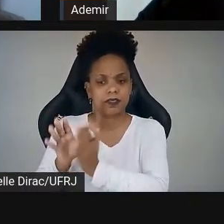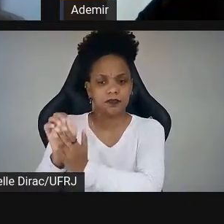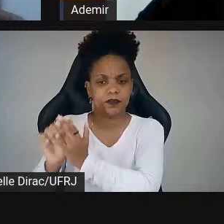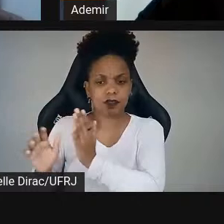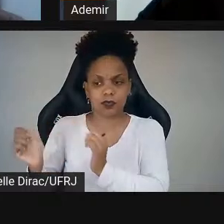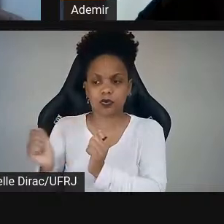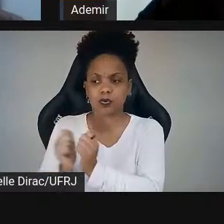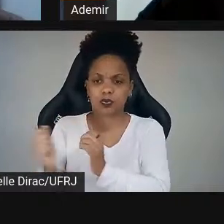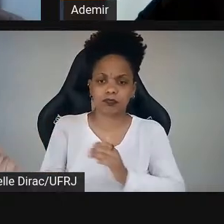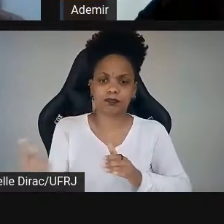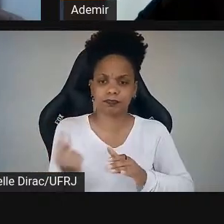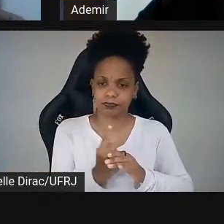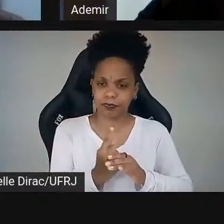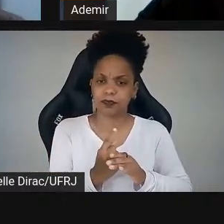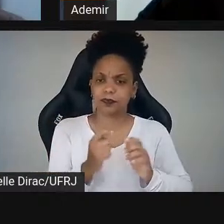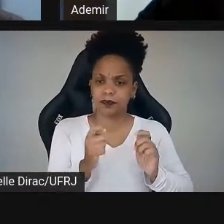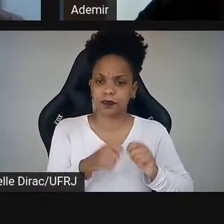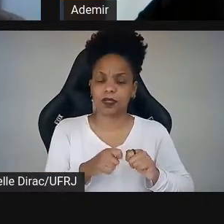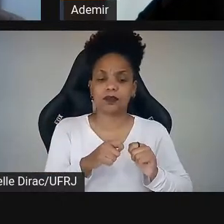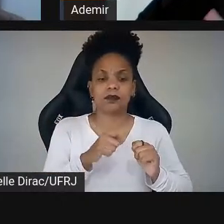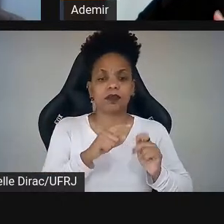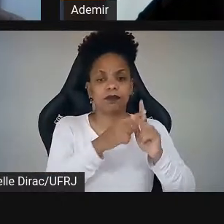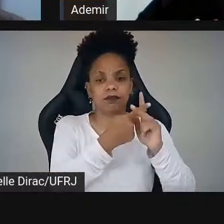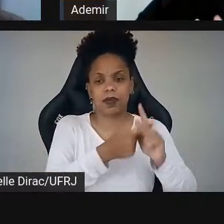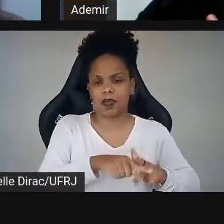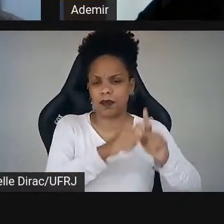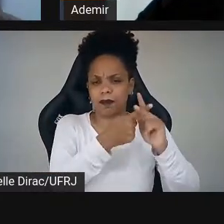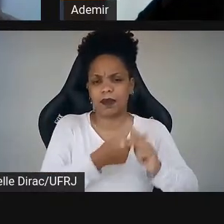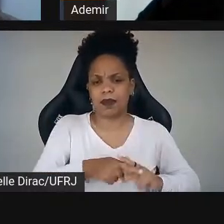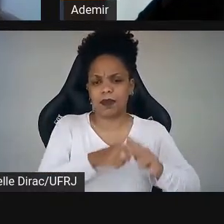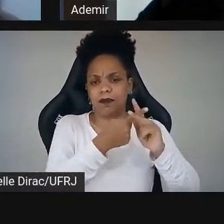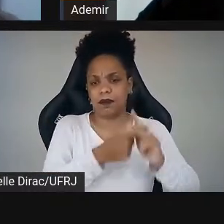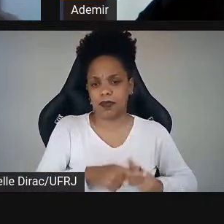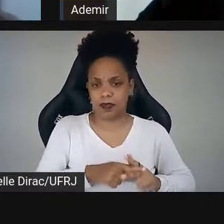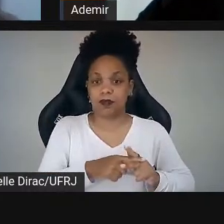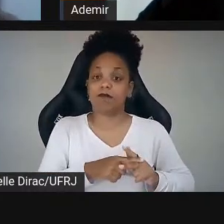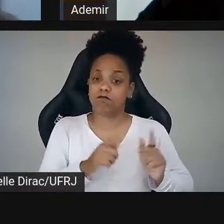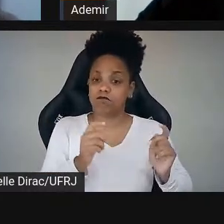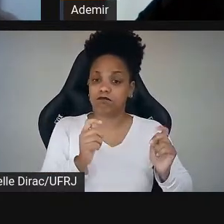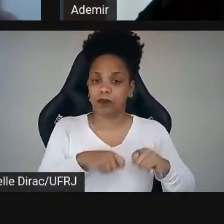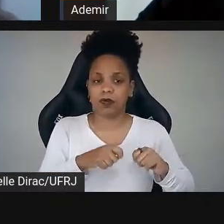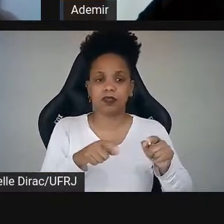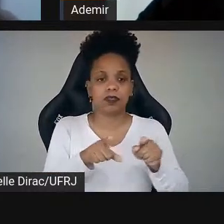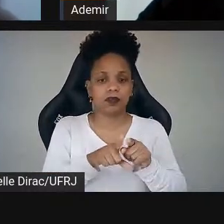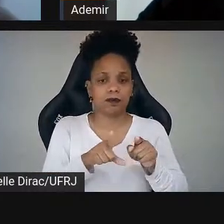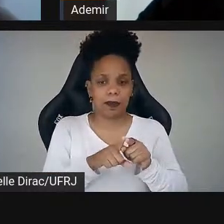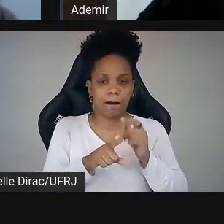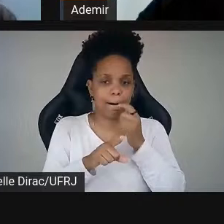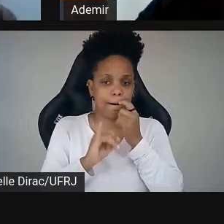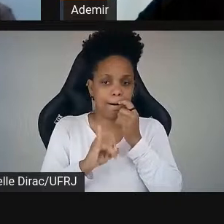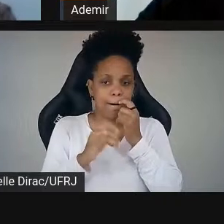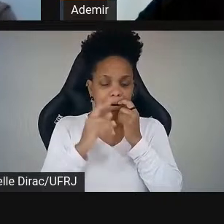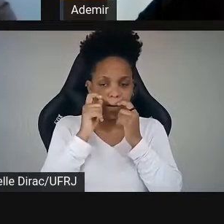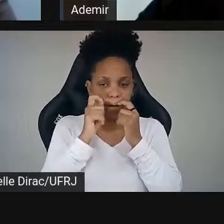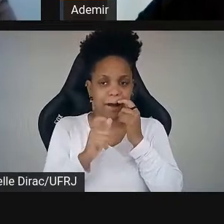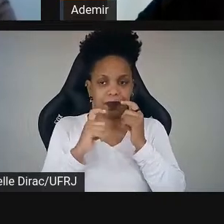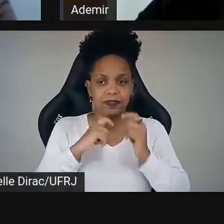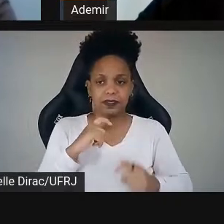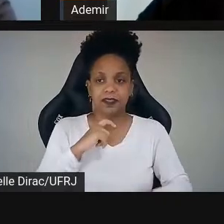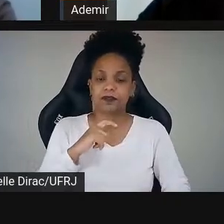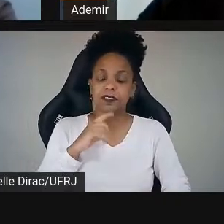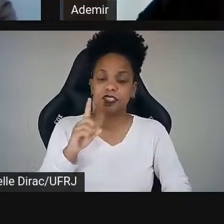a gente, fazendo revisões, conhecendo através de revisões, também se estiverem interessados na parte de